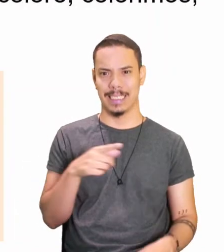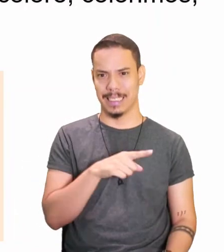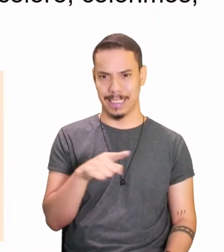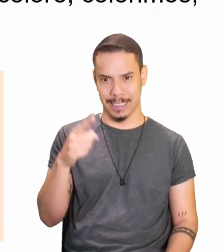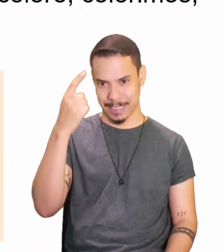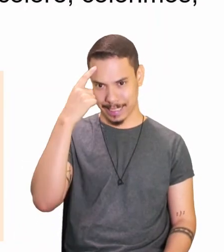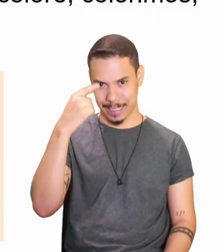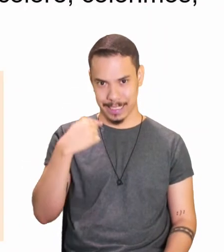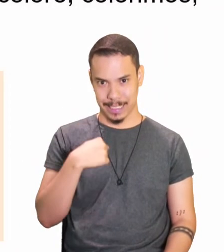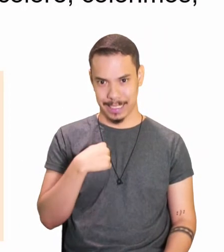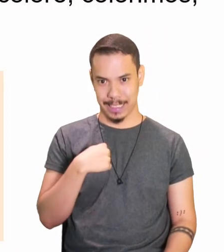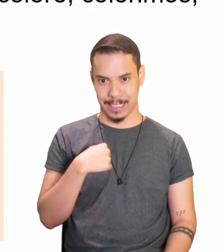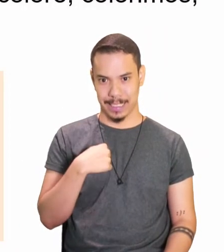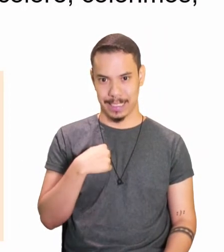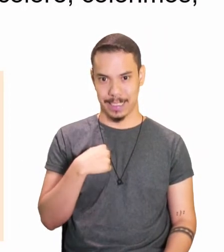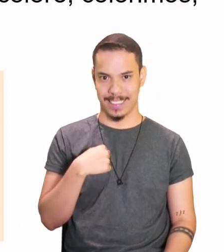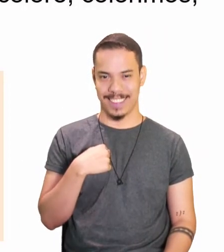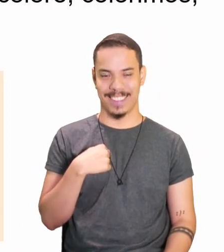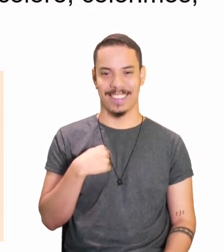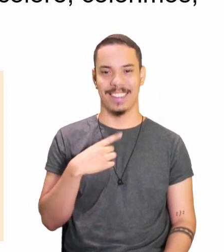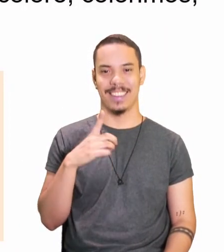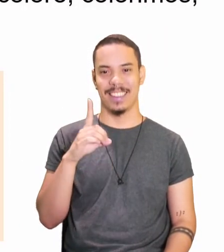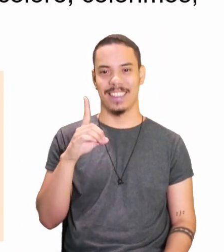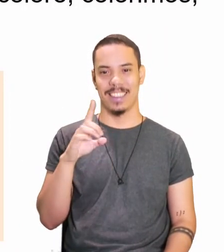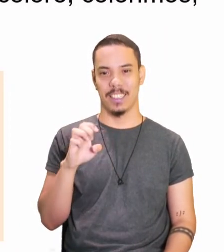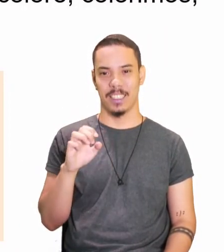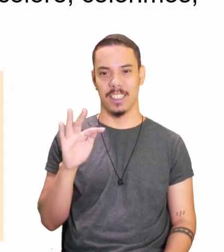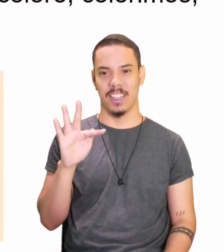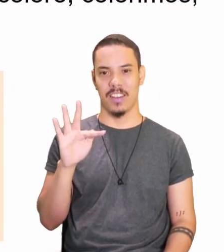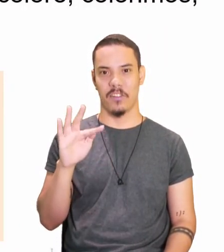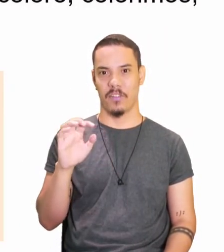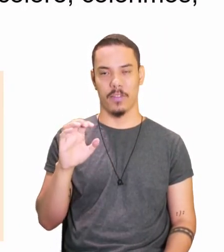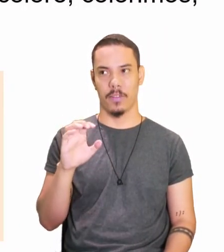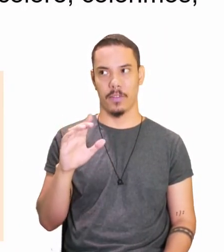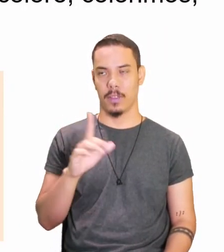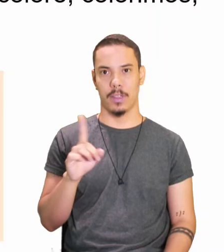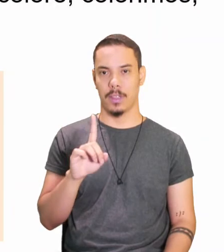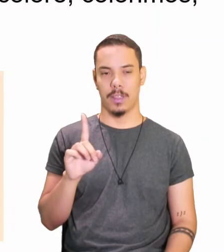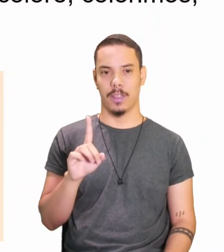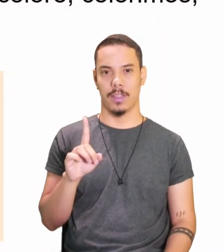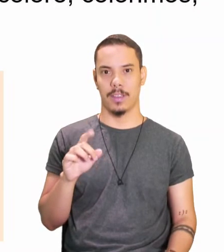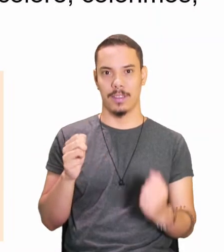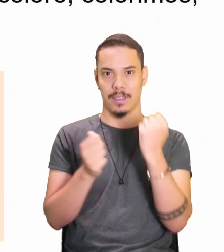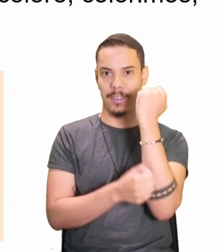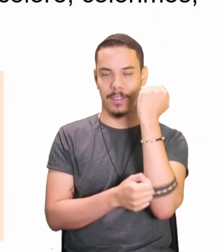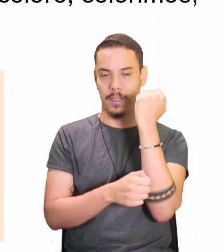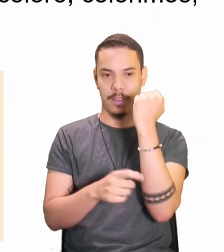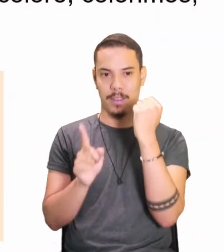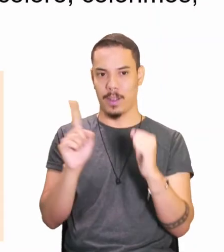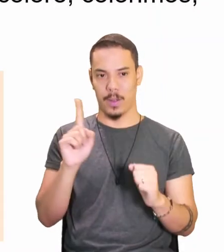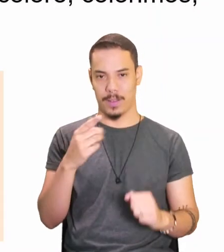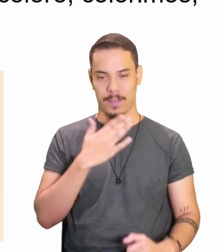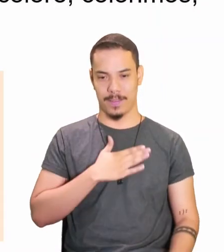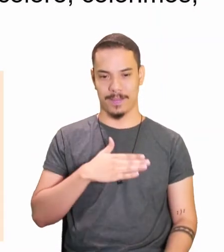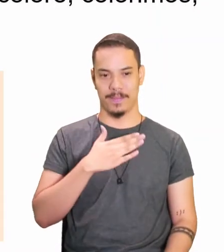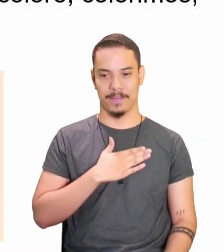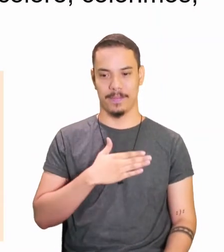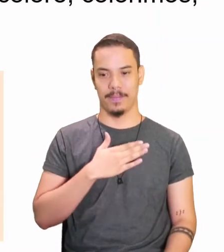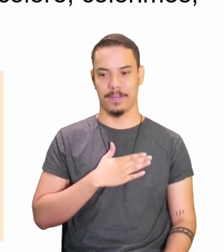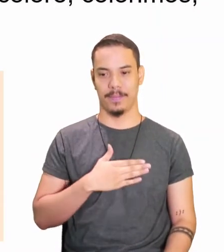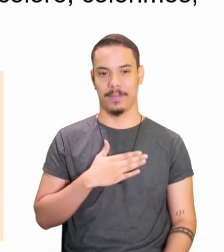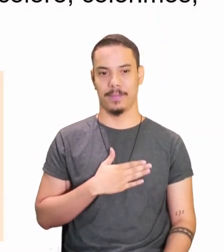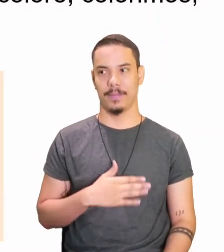pensaram a mesma coisa que eu? Defe, opa, para por aí, né? Lembrou? Tá bom, relaxa aí, tá?